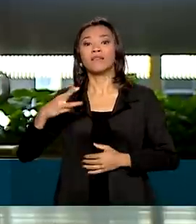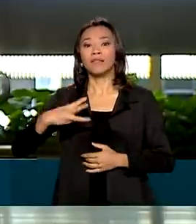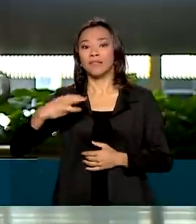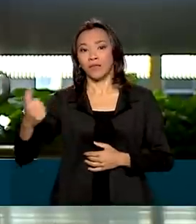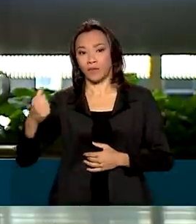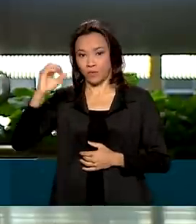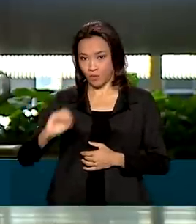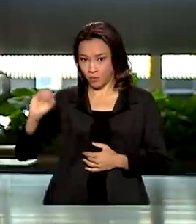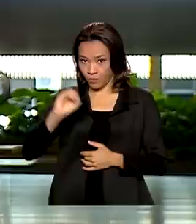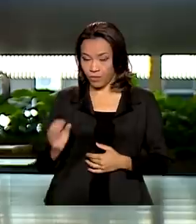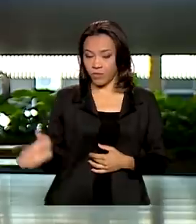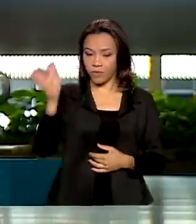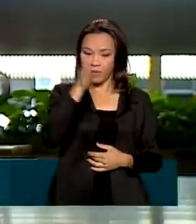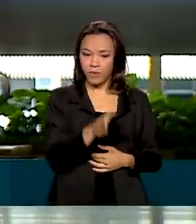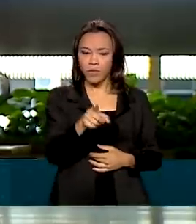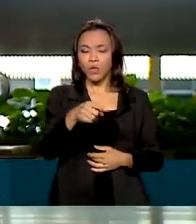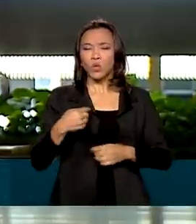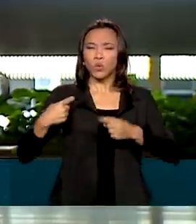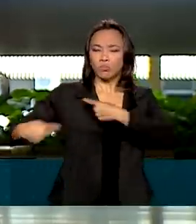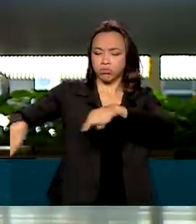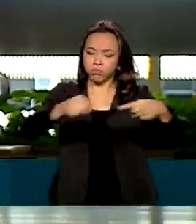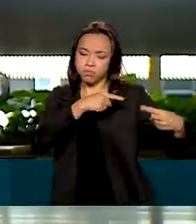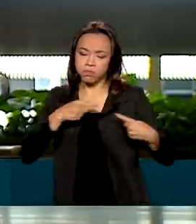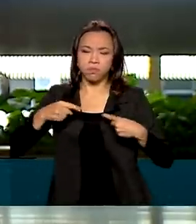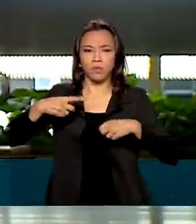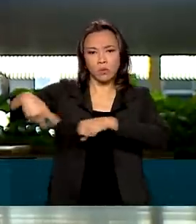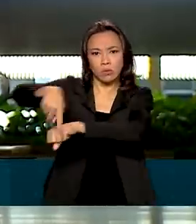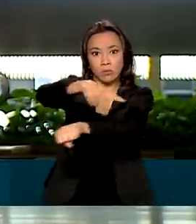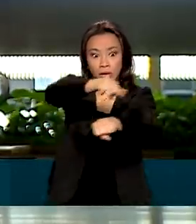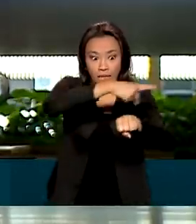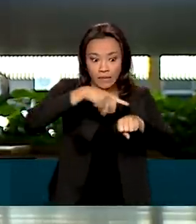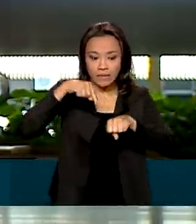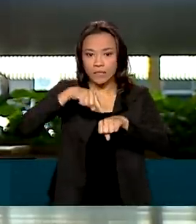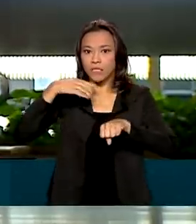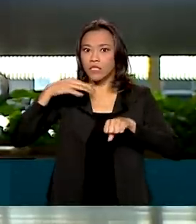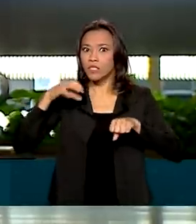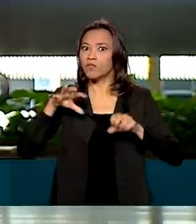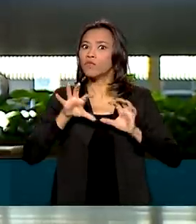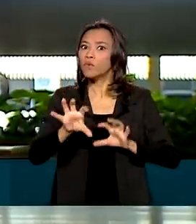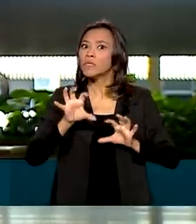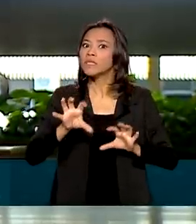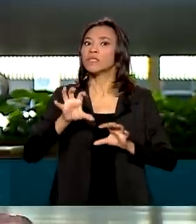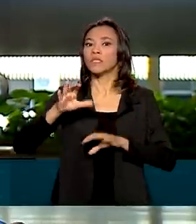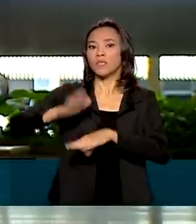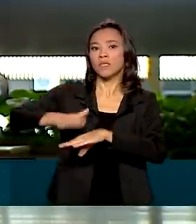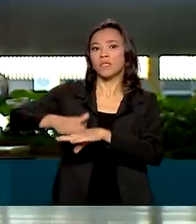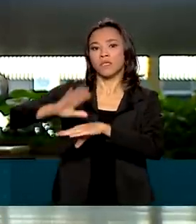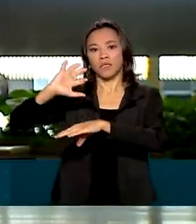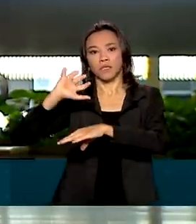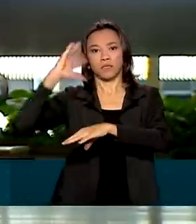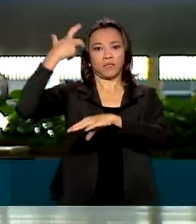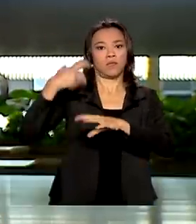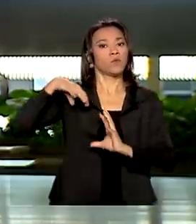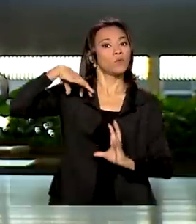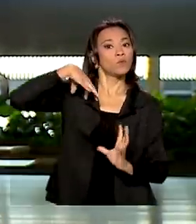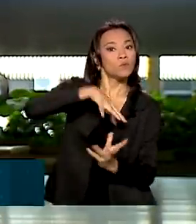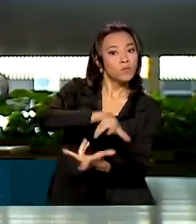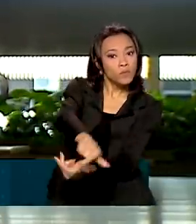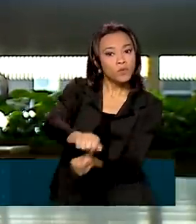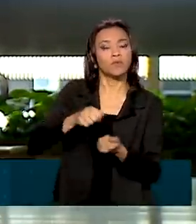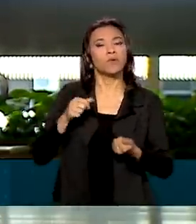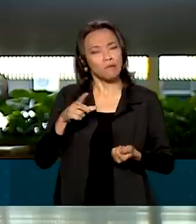G20, o diálogo é entre países que têm a capacidade de influir nas decisões mundiais. Evidentemente, há